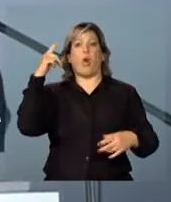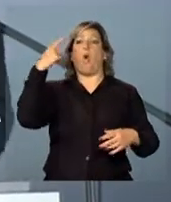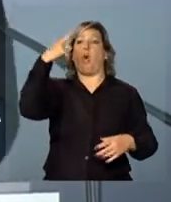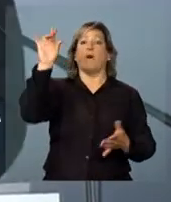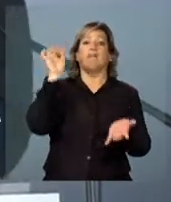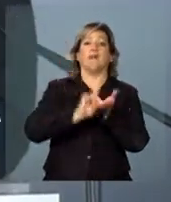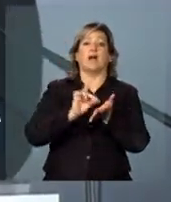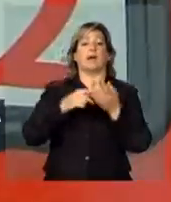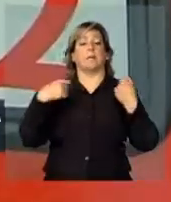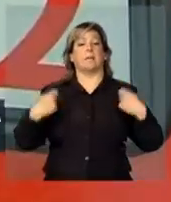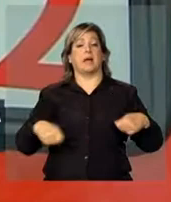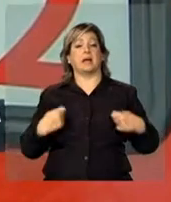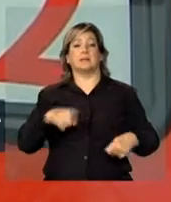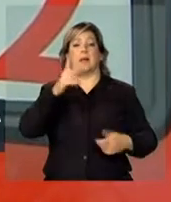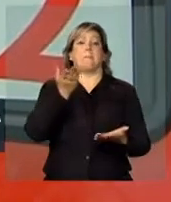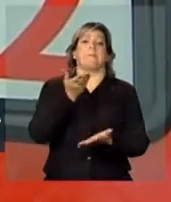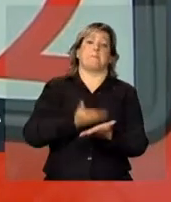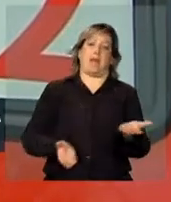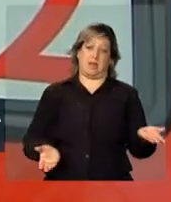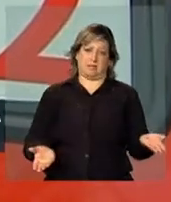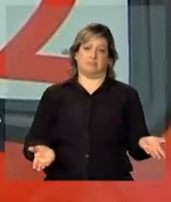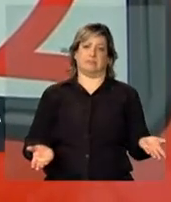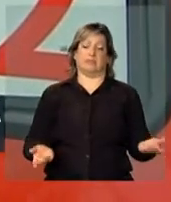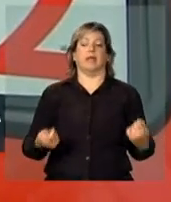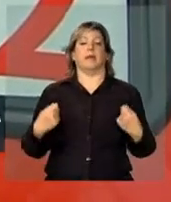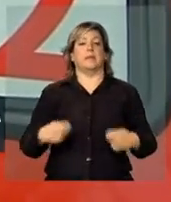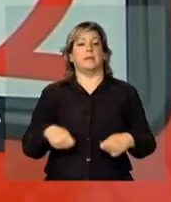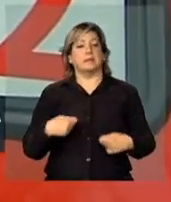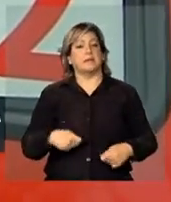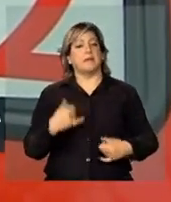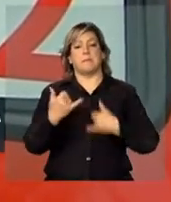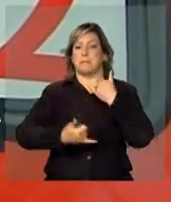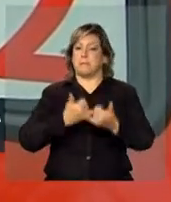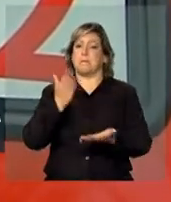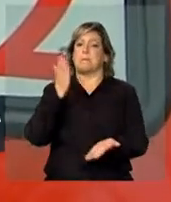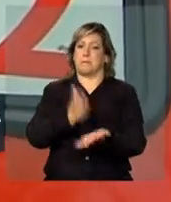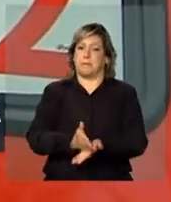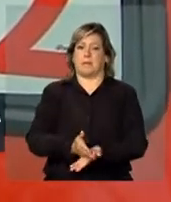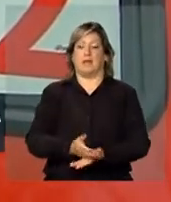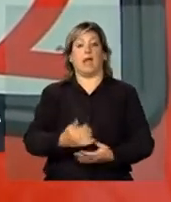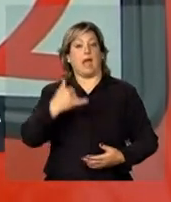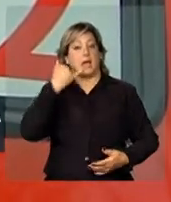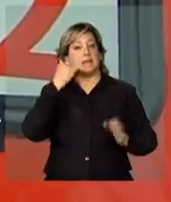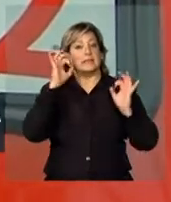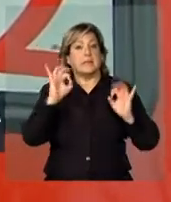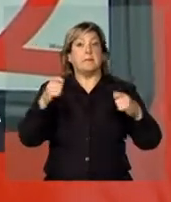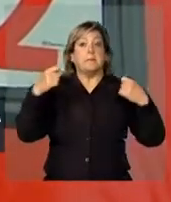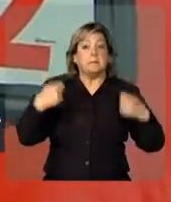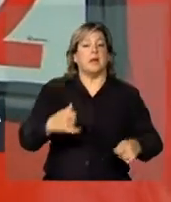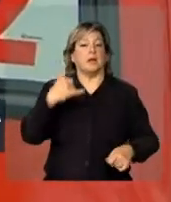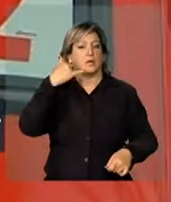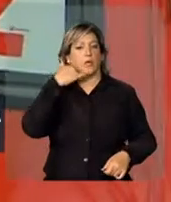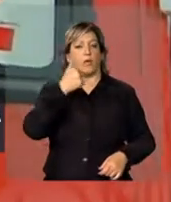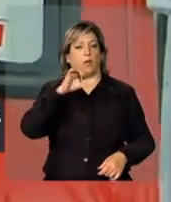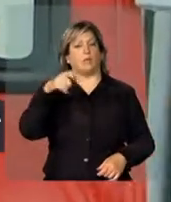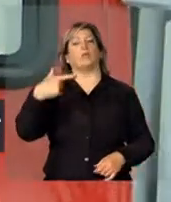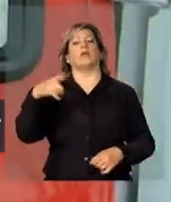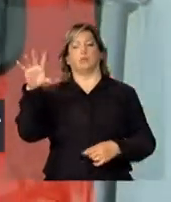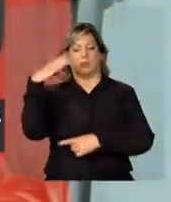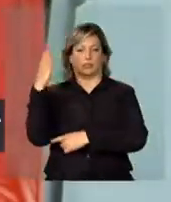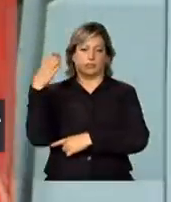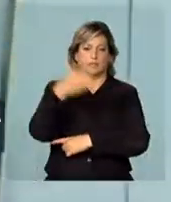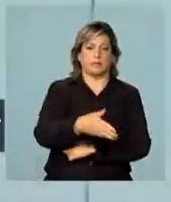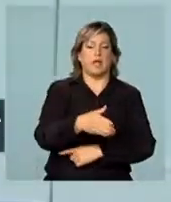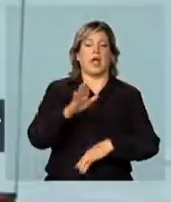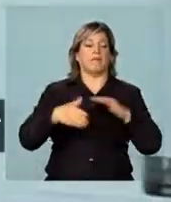no nosso país. O SAMU, em todo o Brasil, o prefeito Fernando Haddad, além de poder levar para o hospital, ele já pode levar para